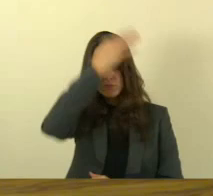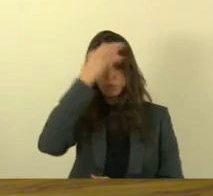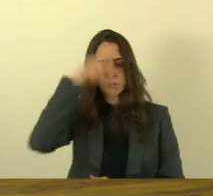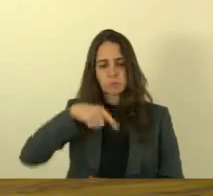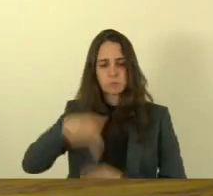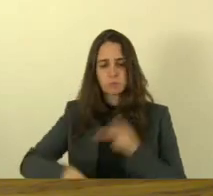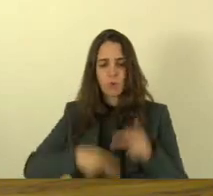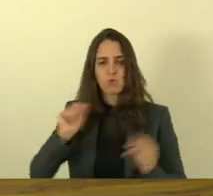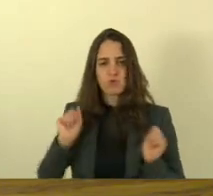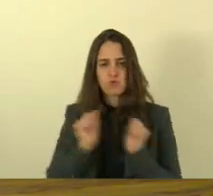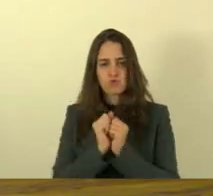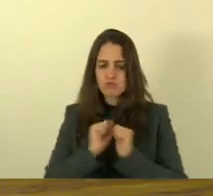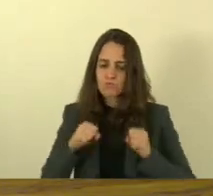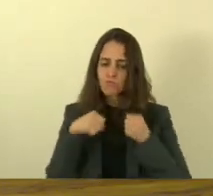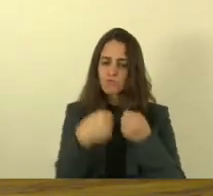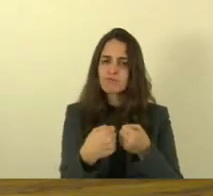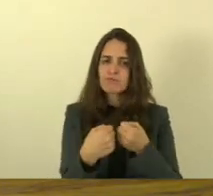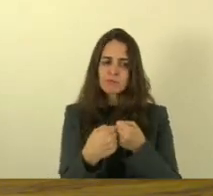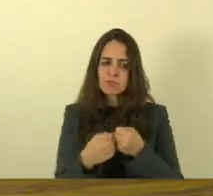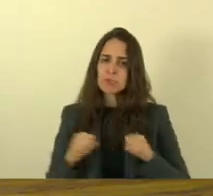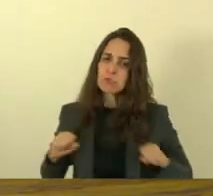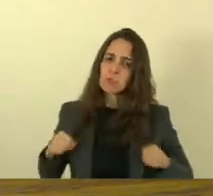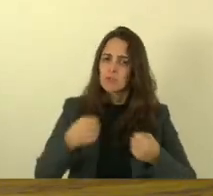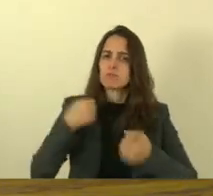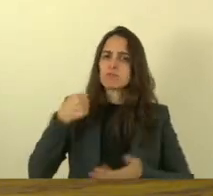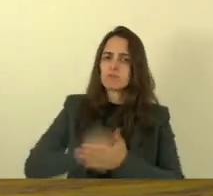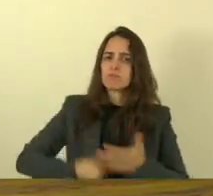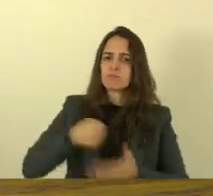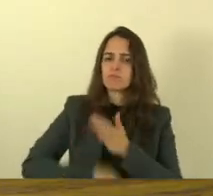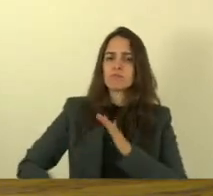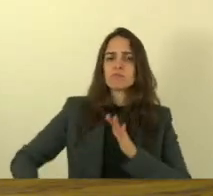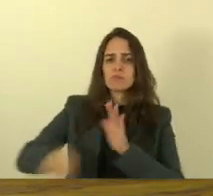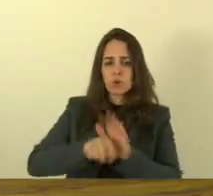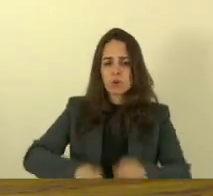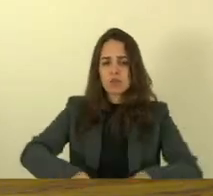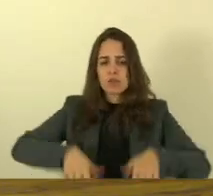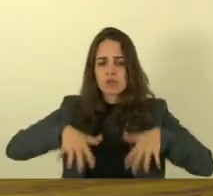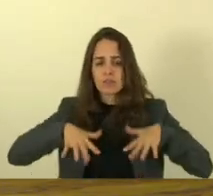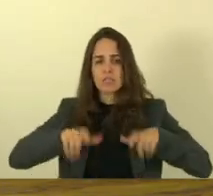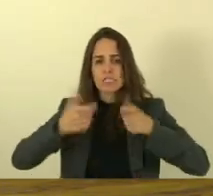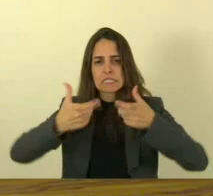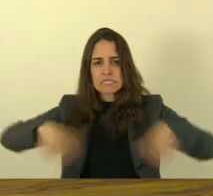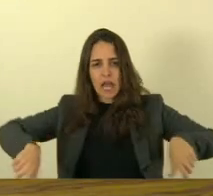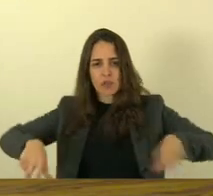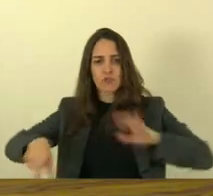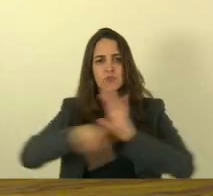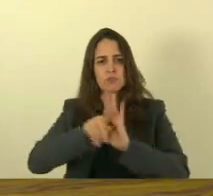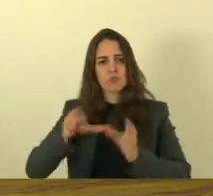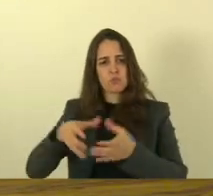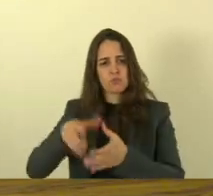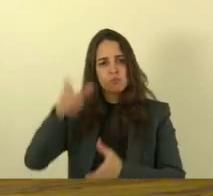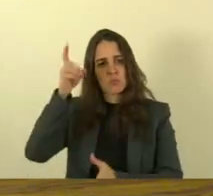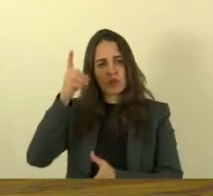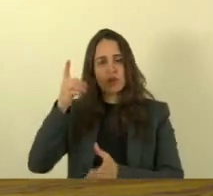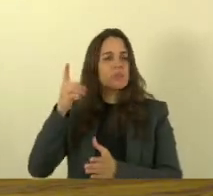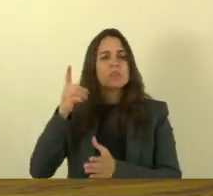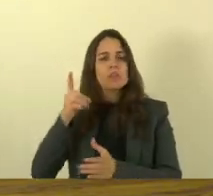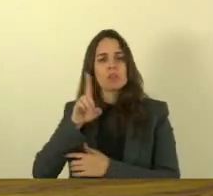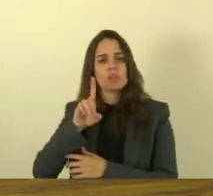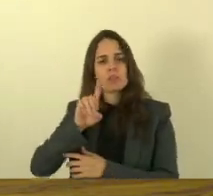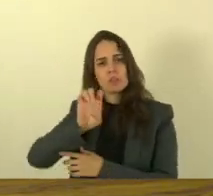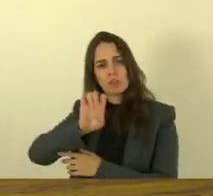e nós vamos defender de unhas e dentes esse patrimônio que pertence à Desportiva que pertence aos